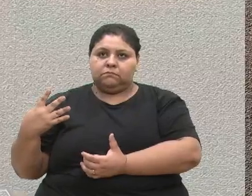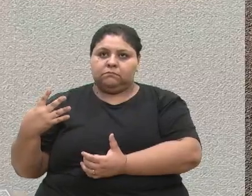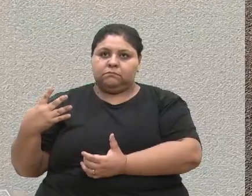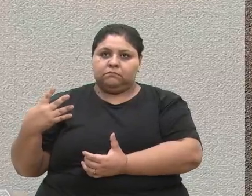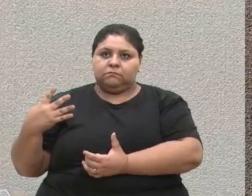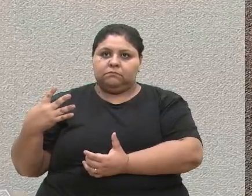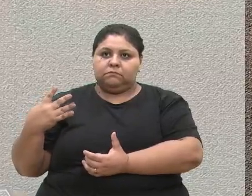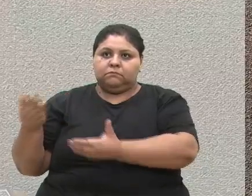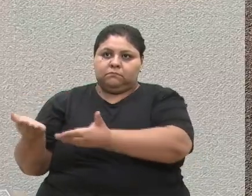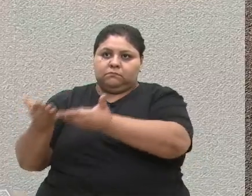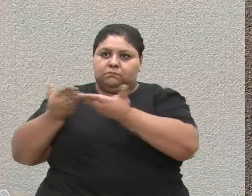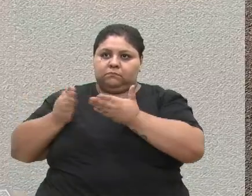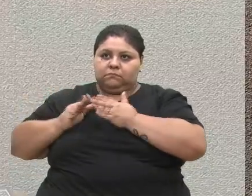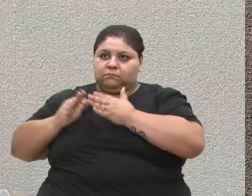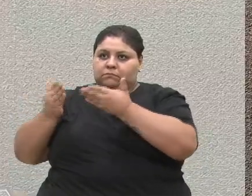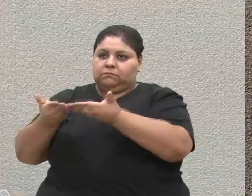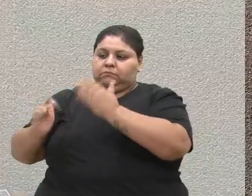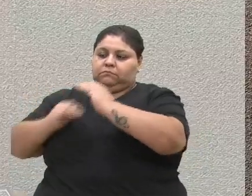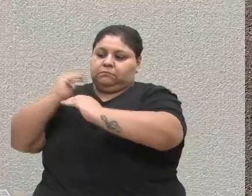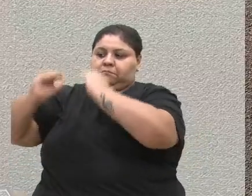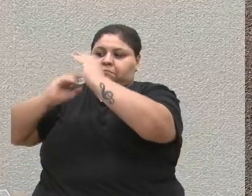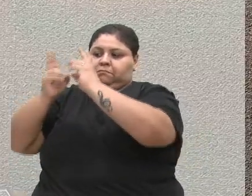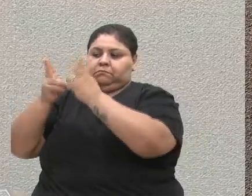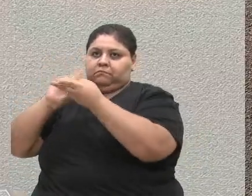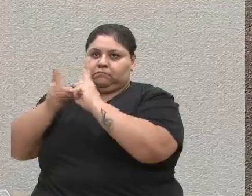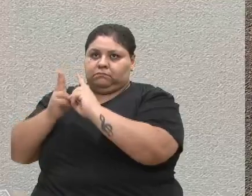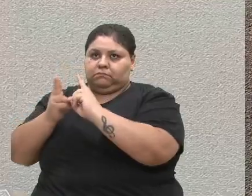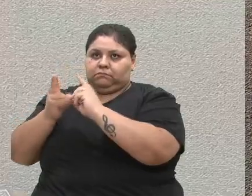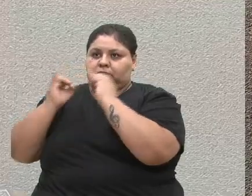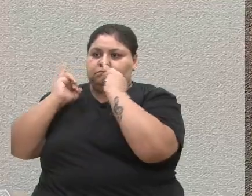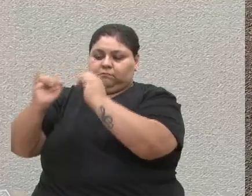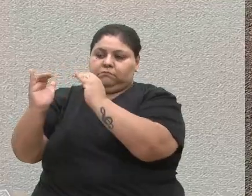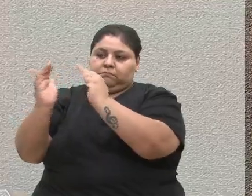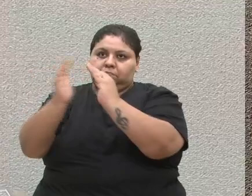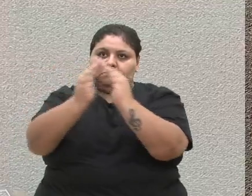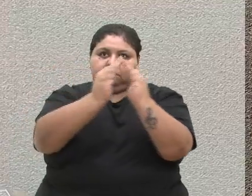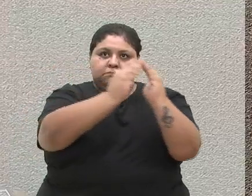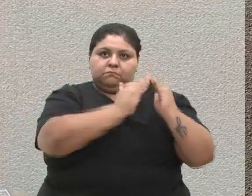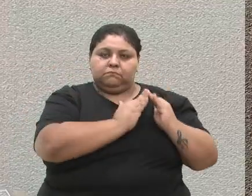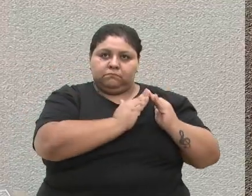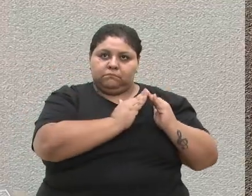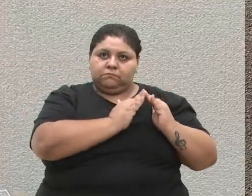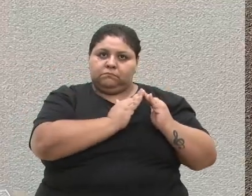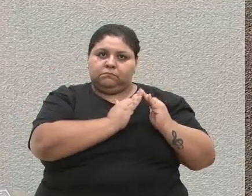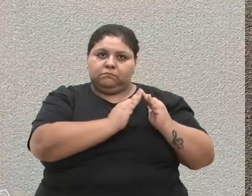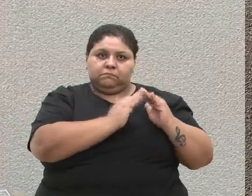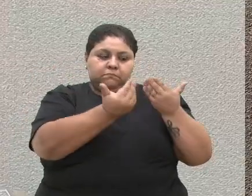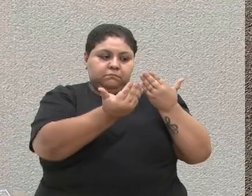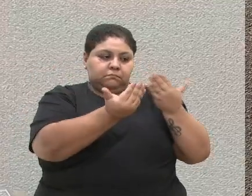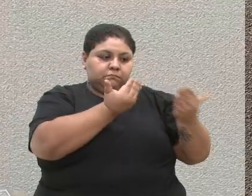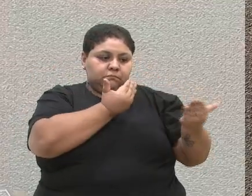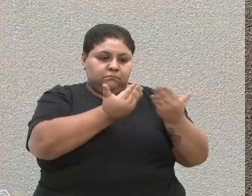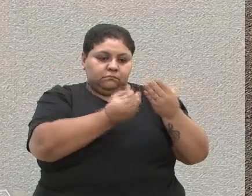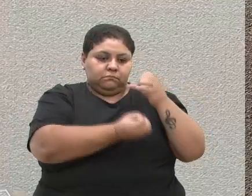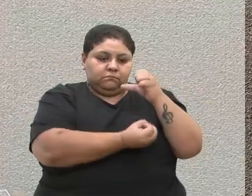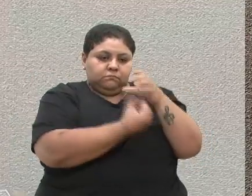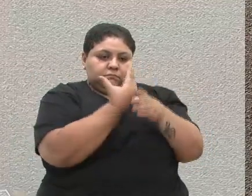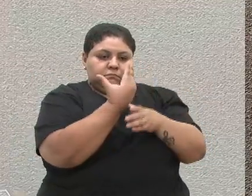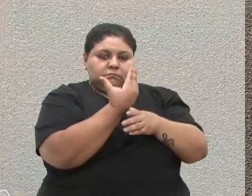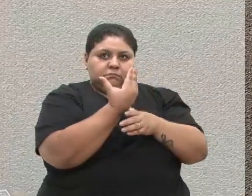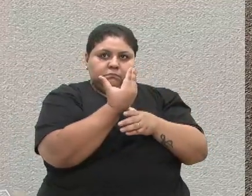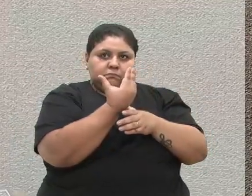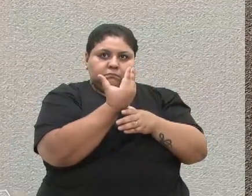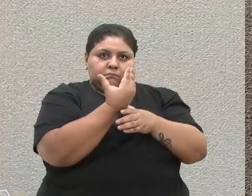Recebe esta Comissão de Desenvolvimento Urbano, Transporte e Habitação para análise e emissão...